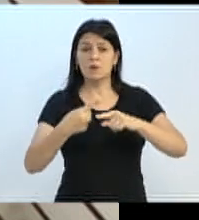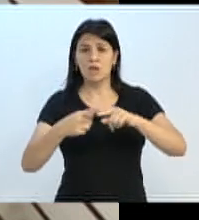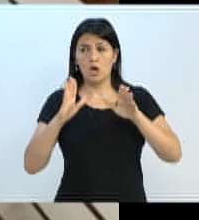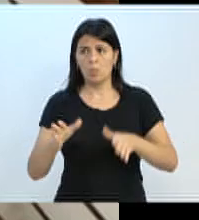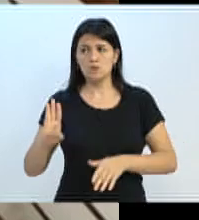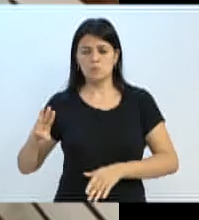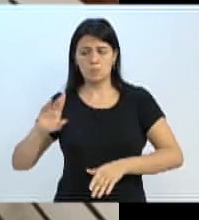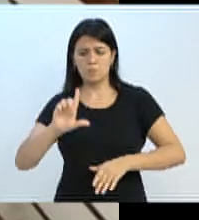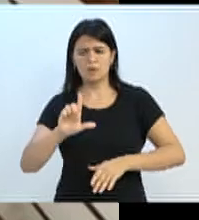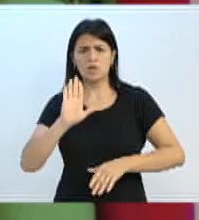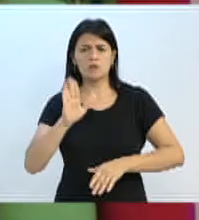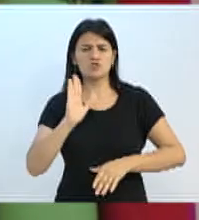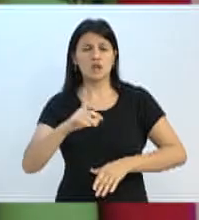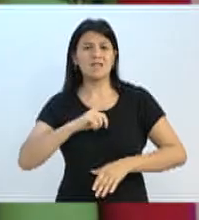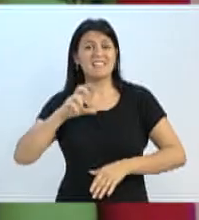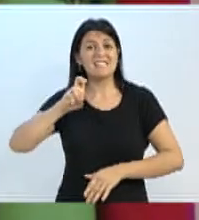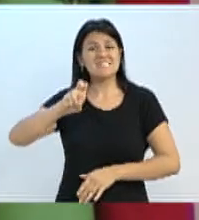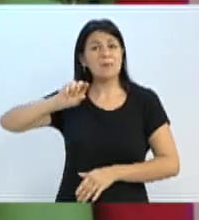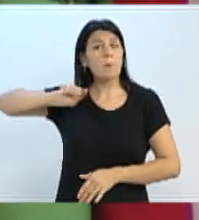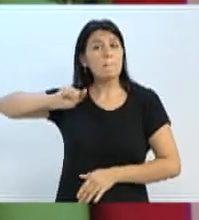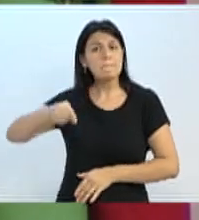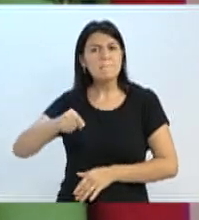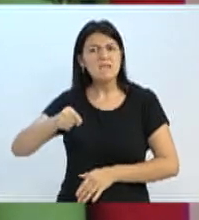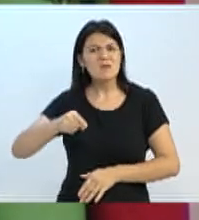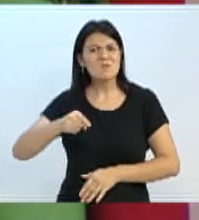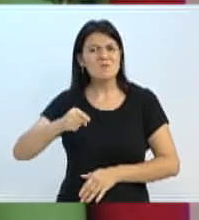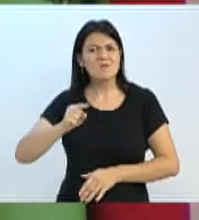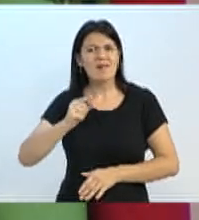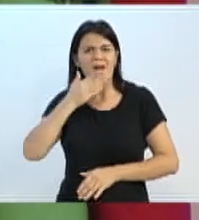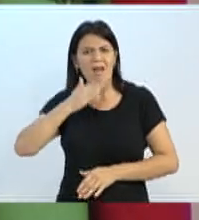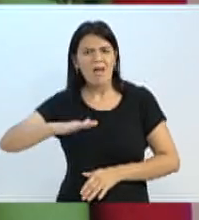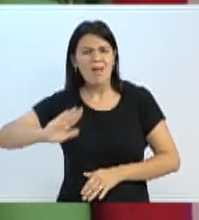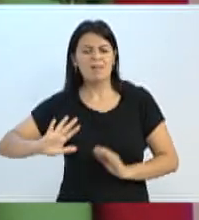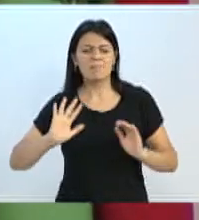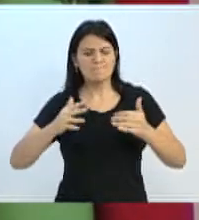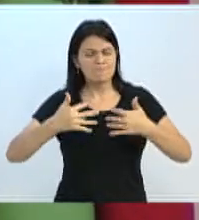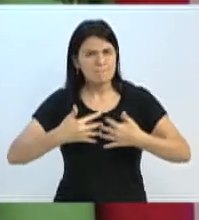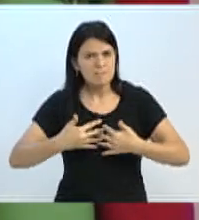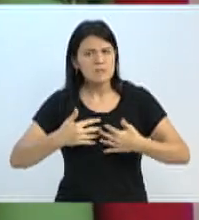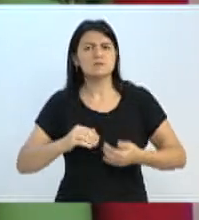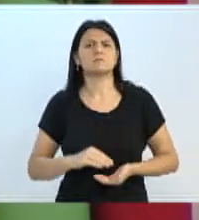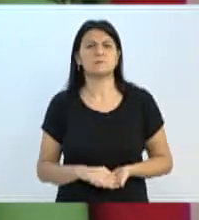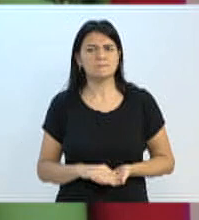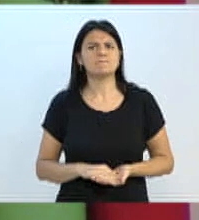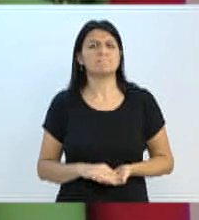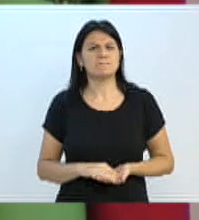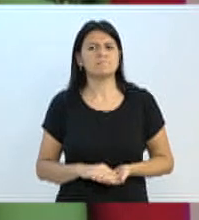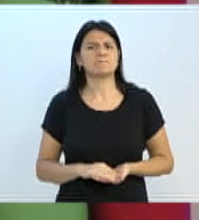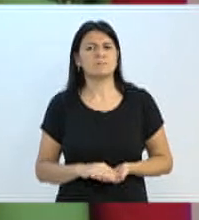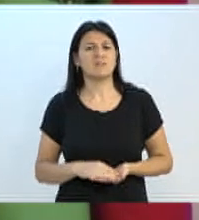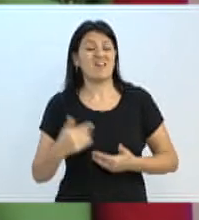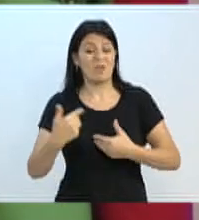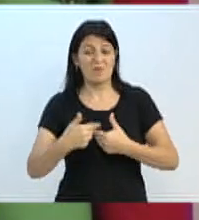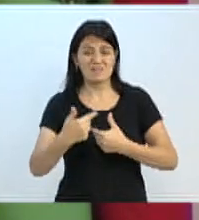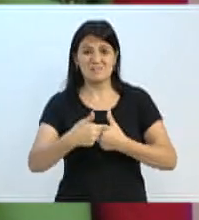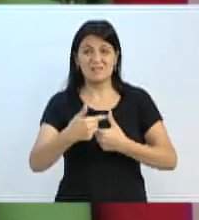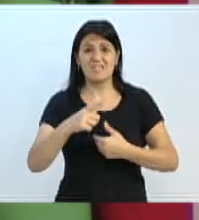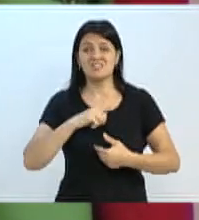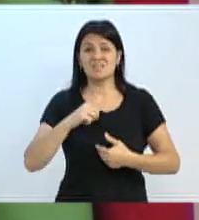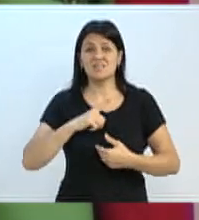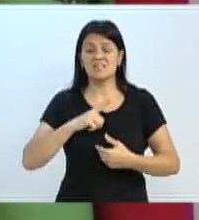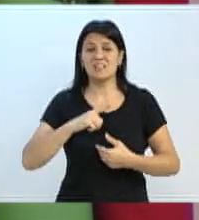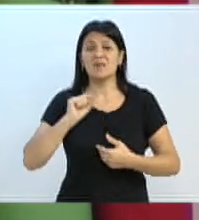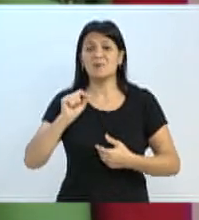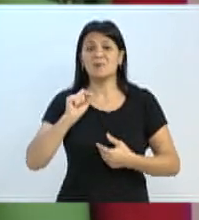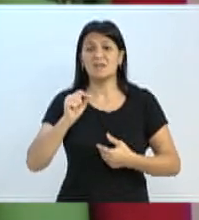já temos praticamente 5 mil autistas. É a previsão com uma cidade que tem 1,5% da população autista.